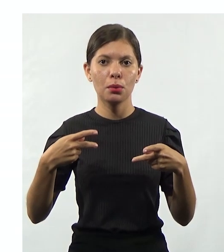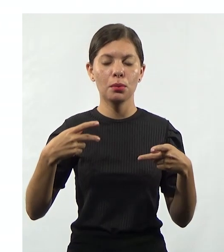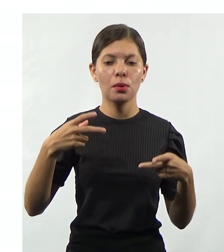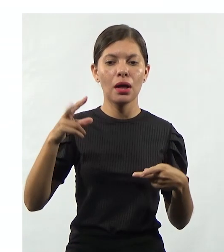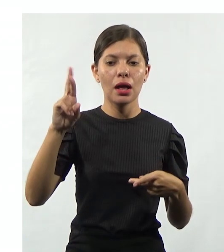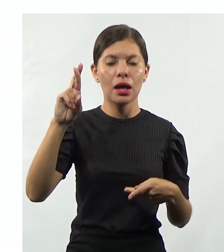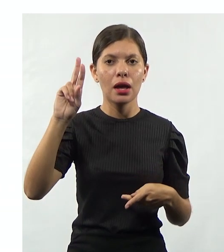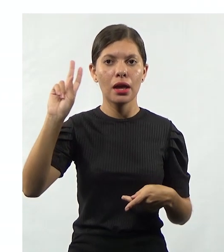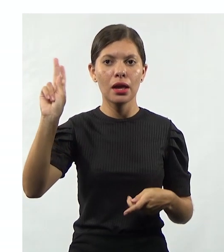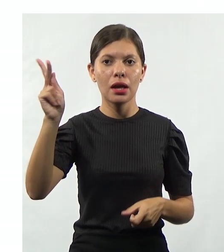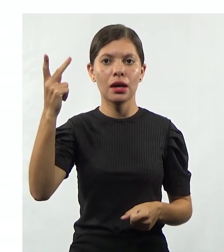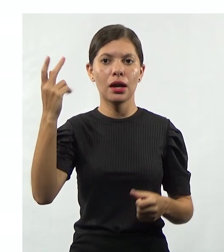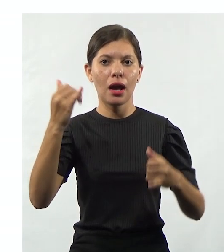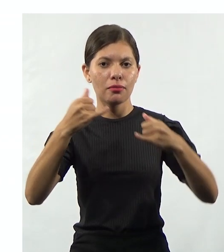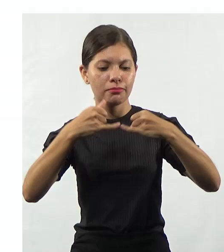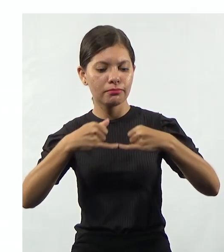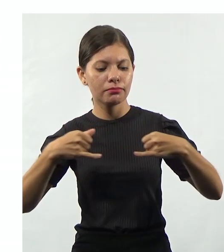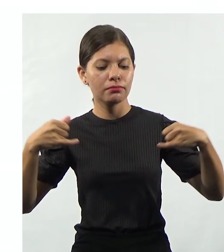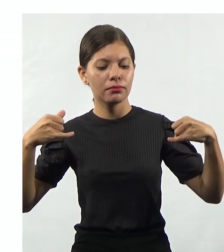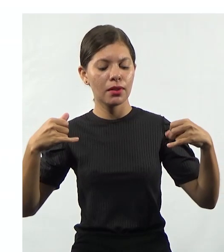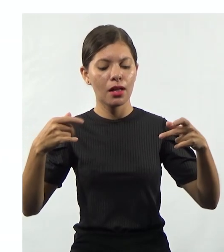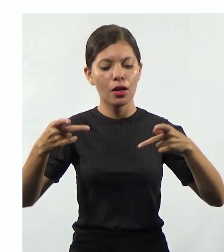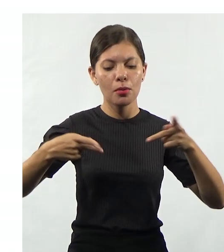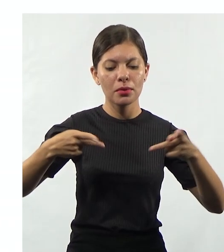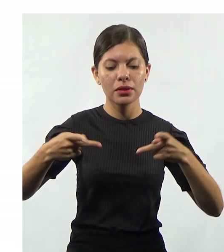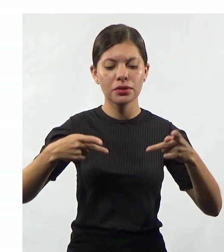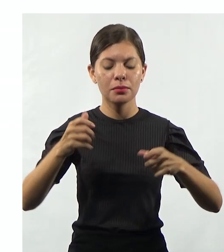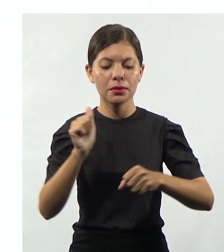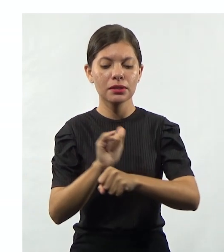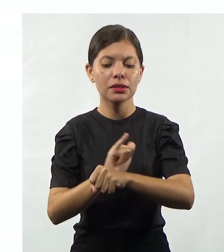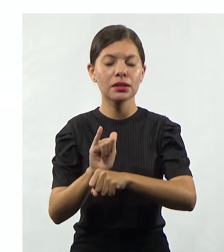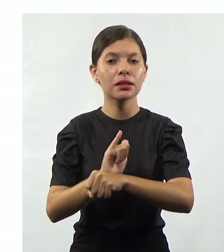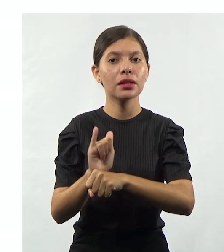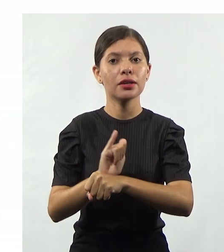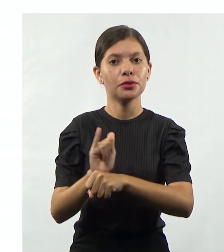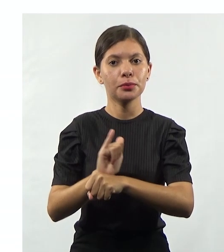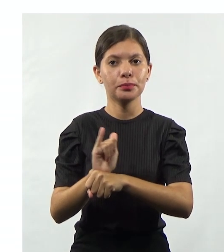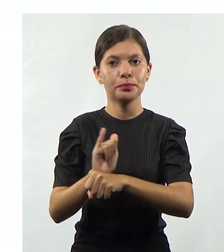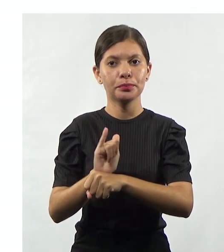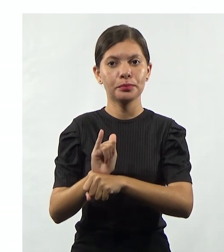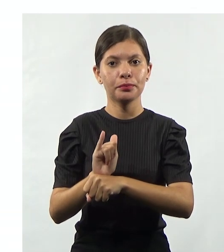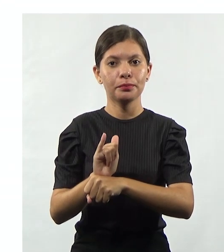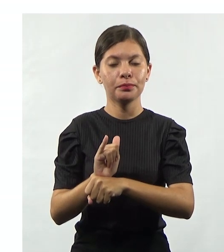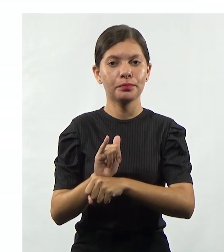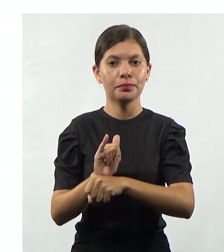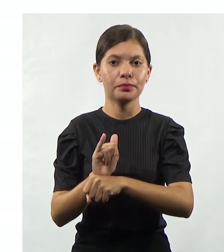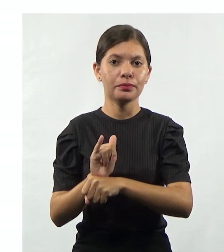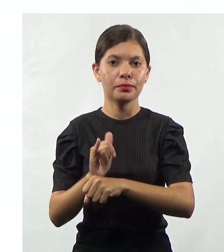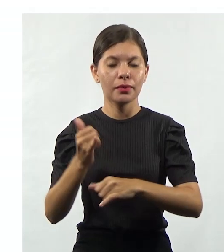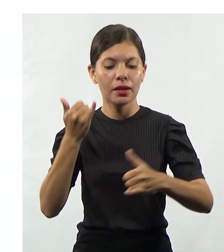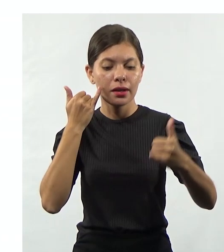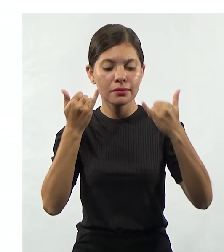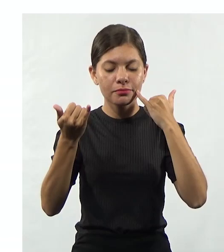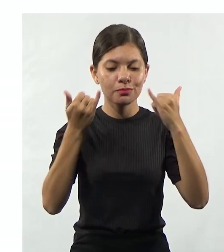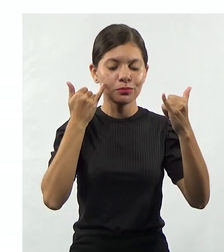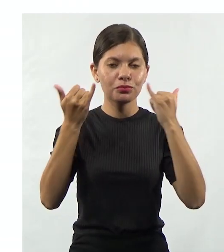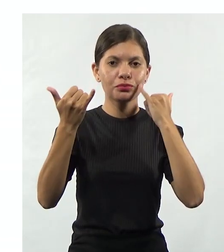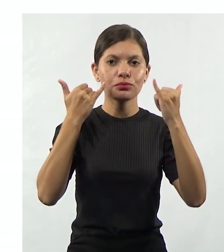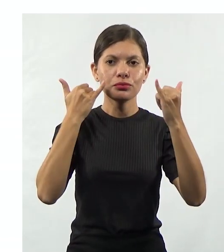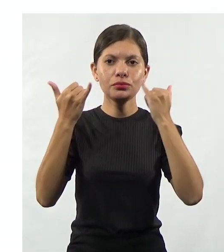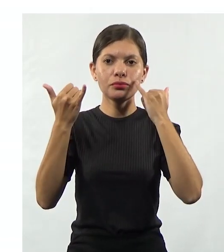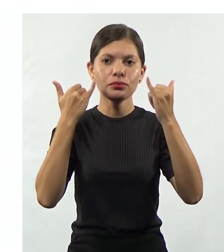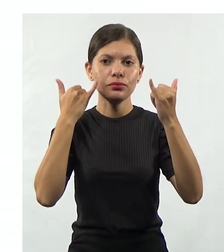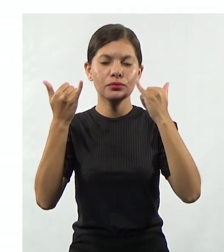gestão de pessoas deve estar alinhado também com o planejamento estratégico da organização. E essas informações,